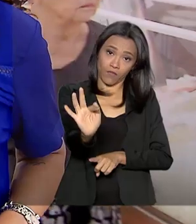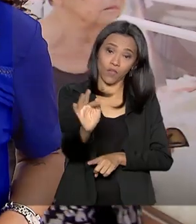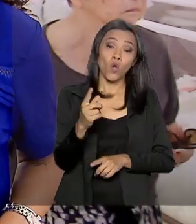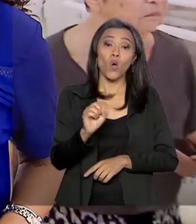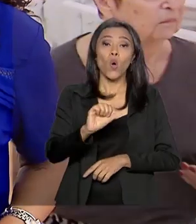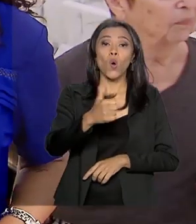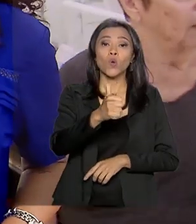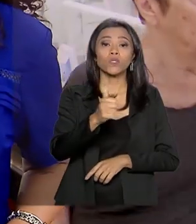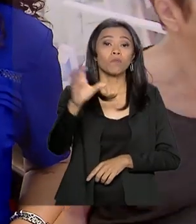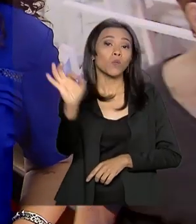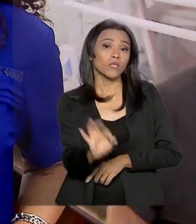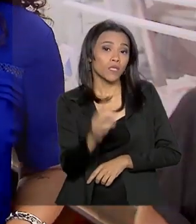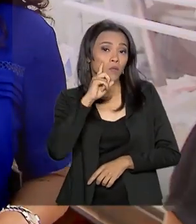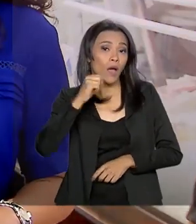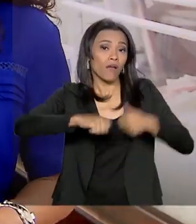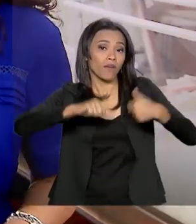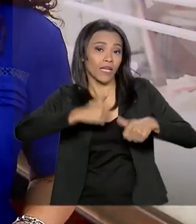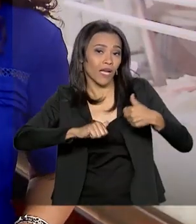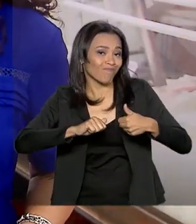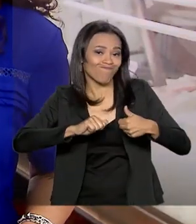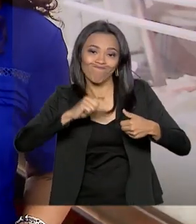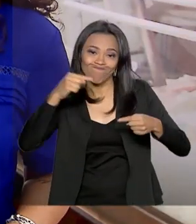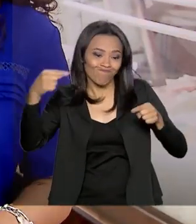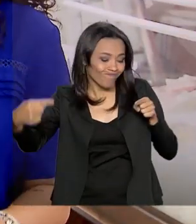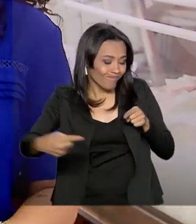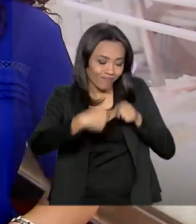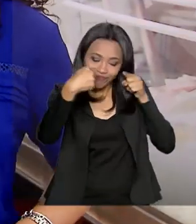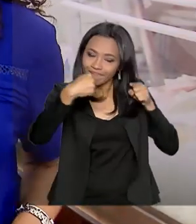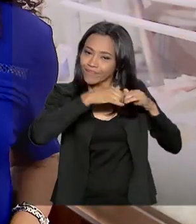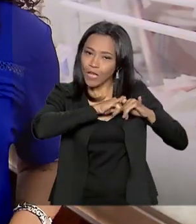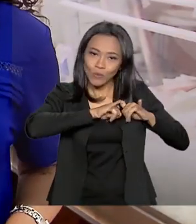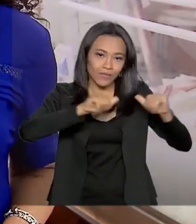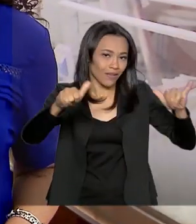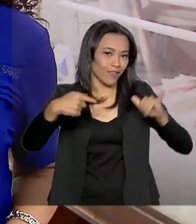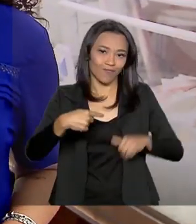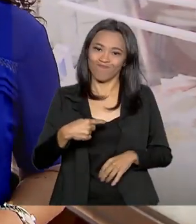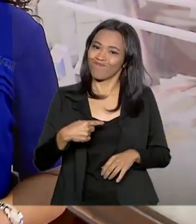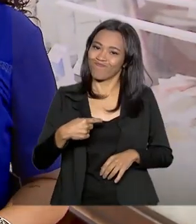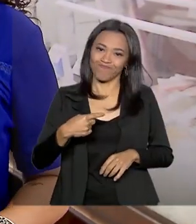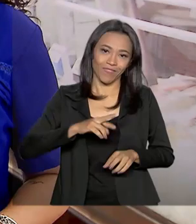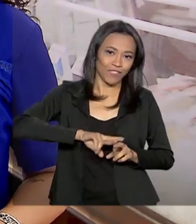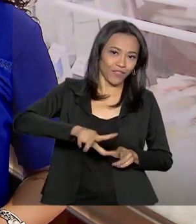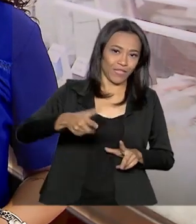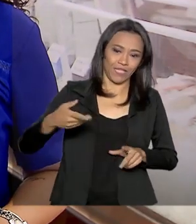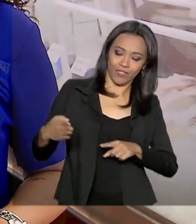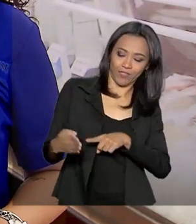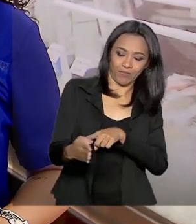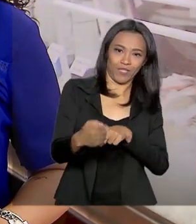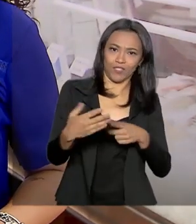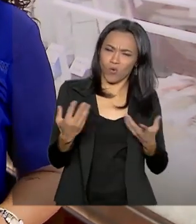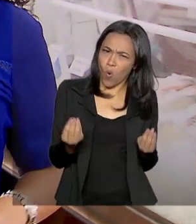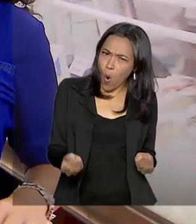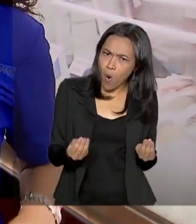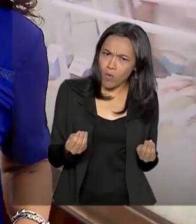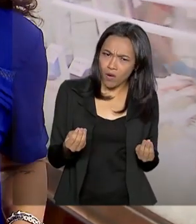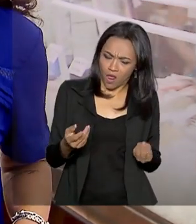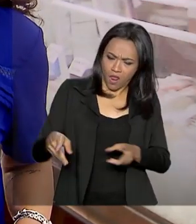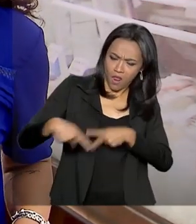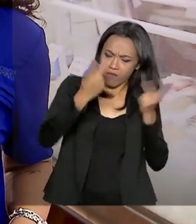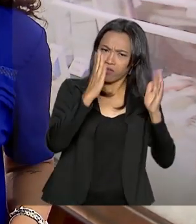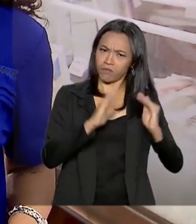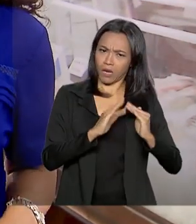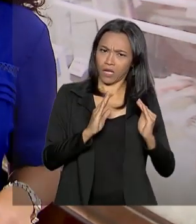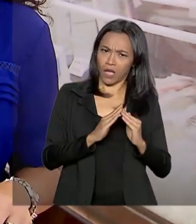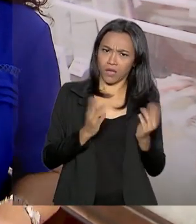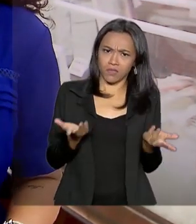% dos produtos analisados não correspondiam ao que estava sendo anunciado. Ou seja, o consumidor estava levando para casa